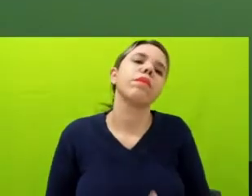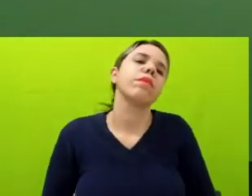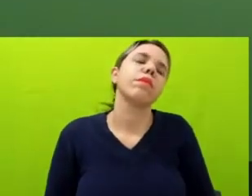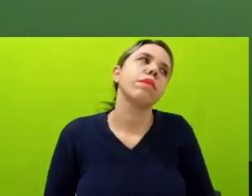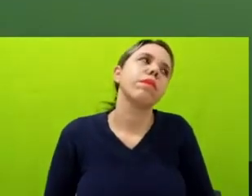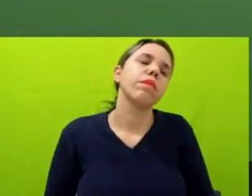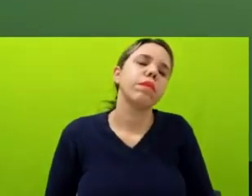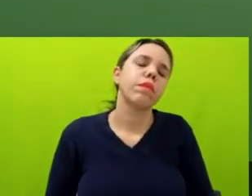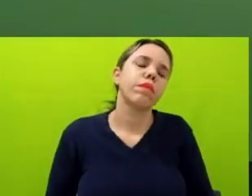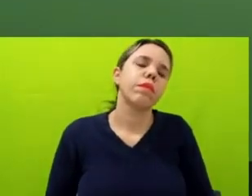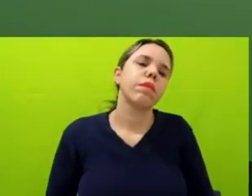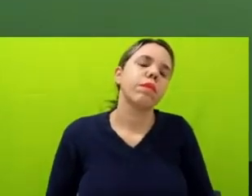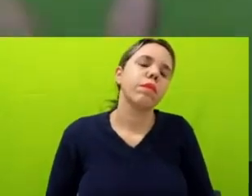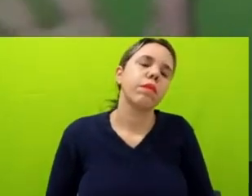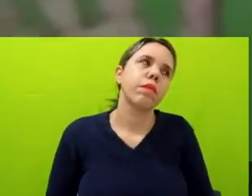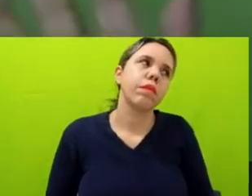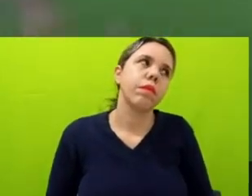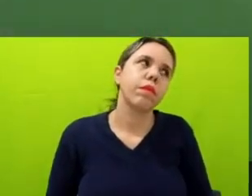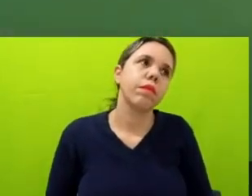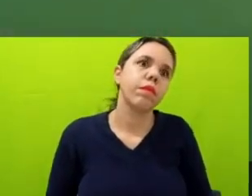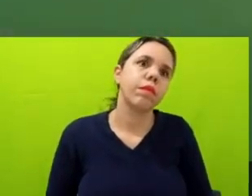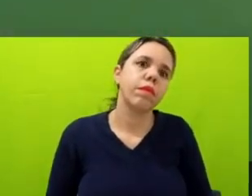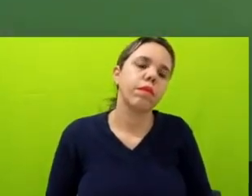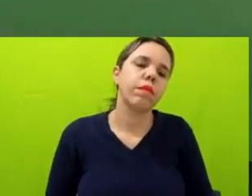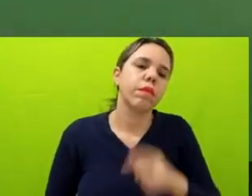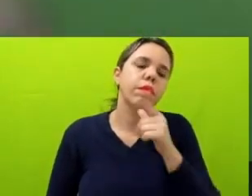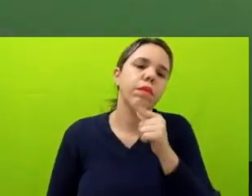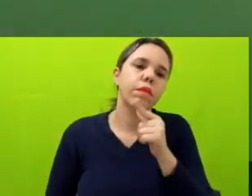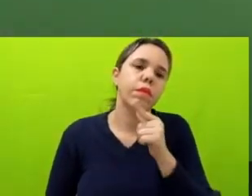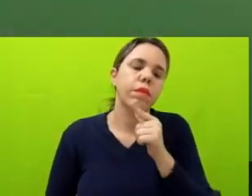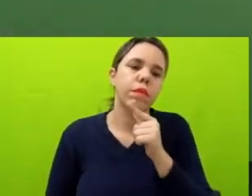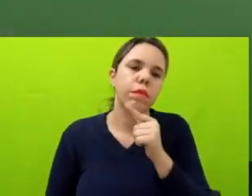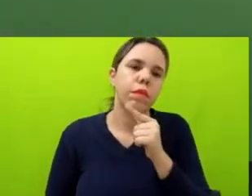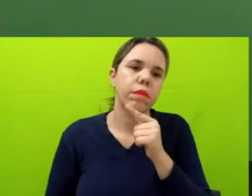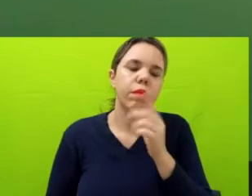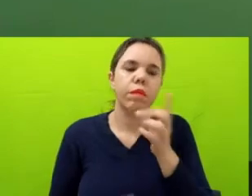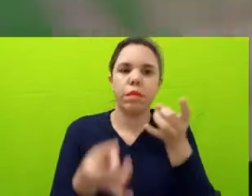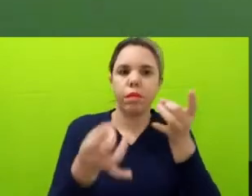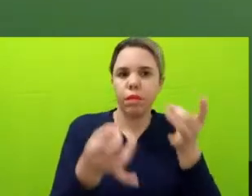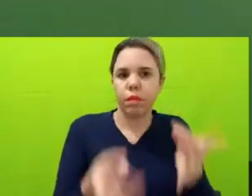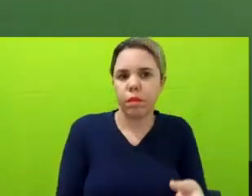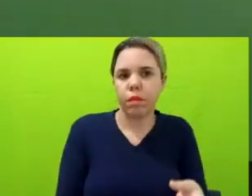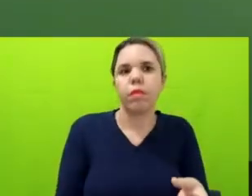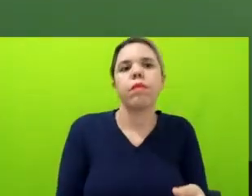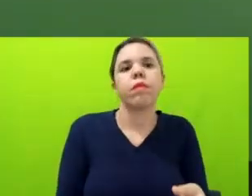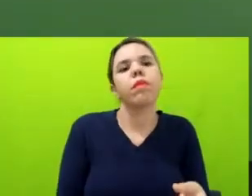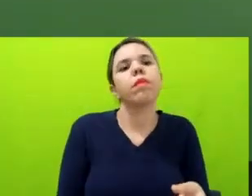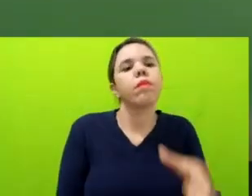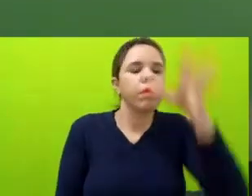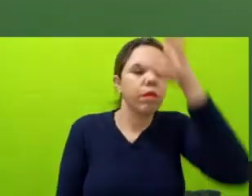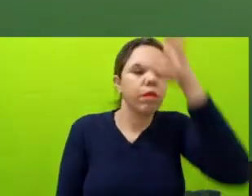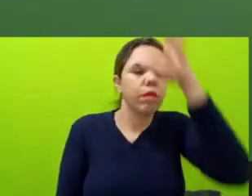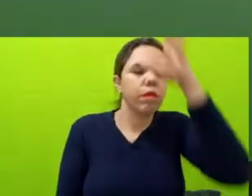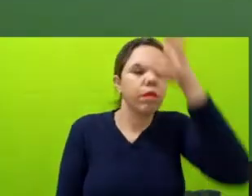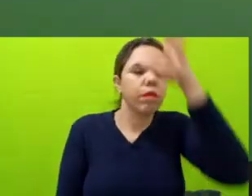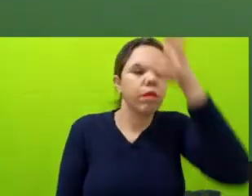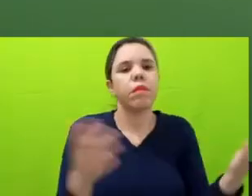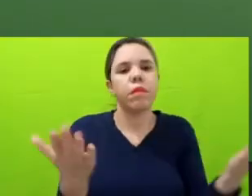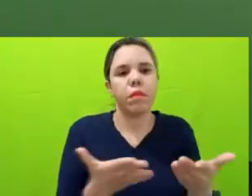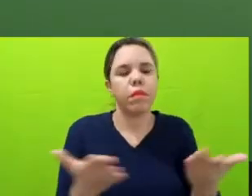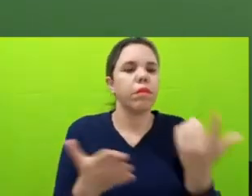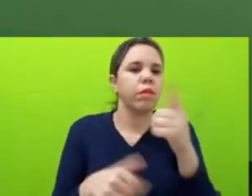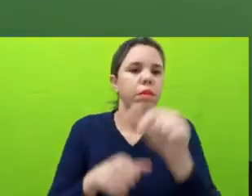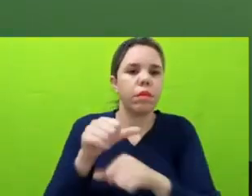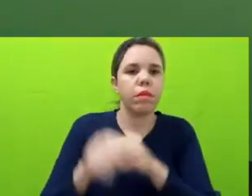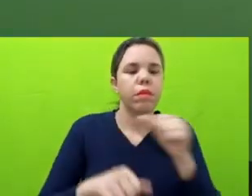da água, né, que saía da concessionária Manaus Ambiental na época, hoje ela mudou de nome essa empresa, ela tinha esse